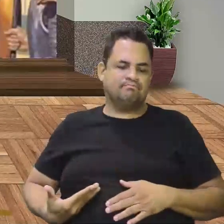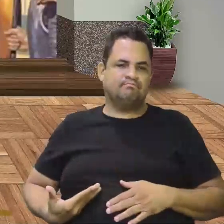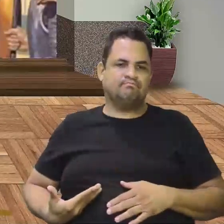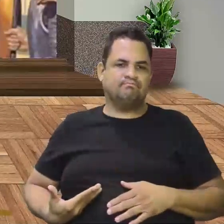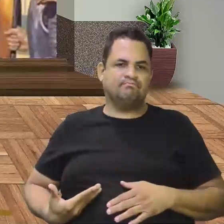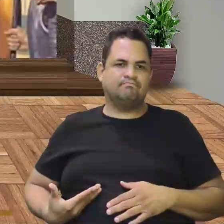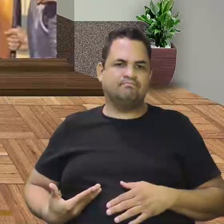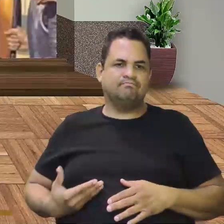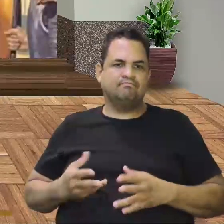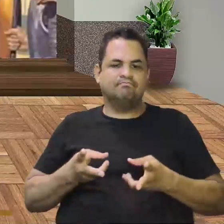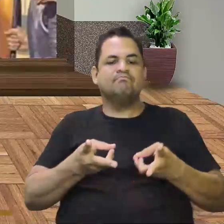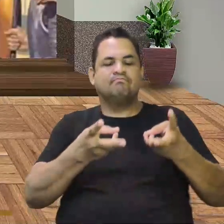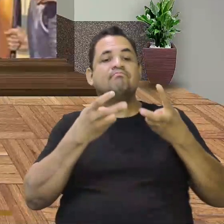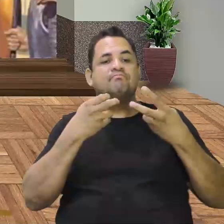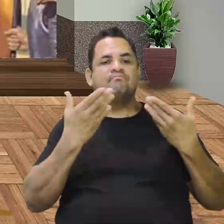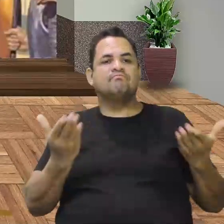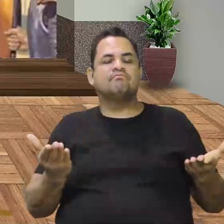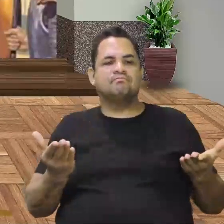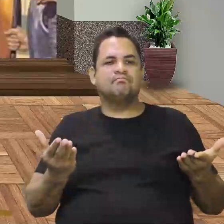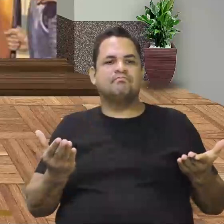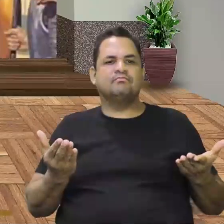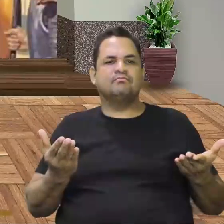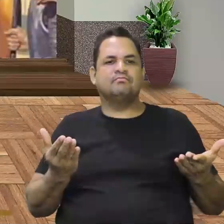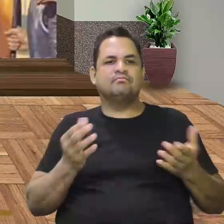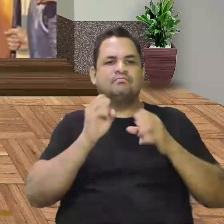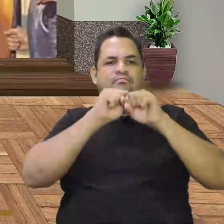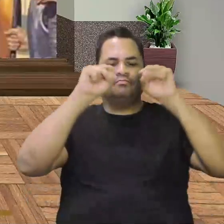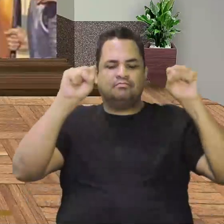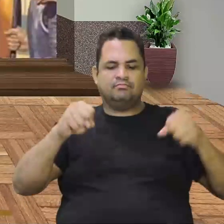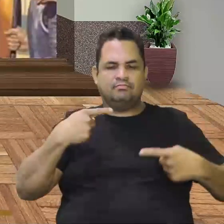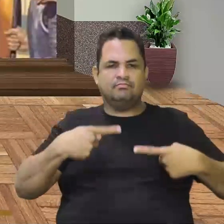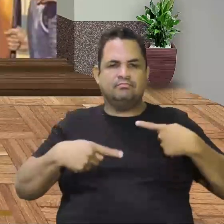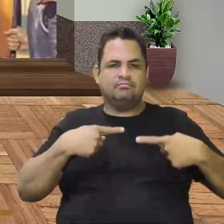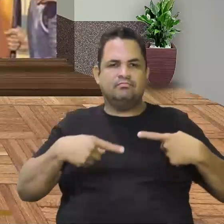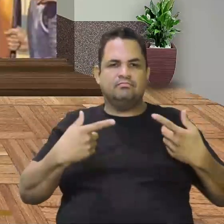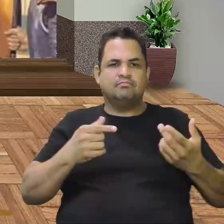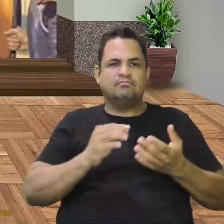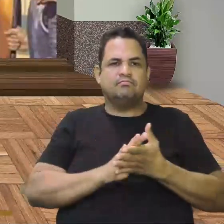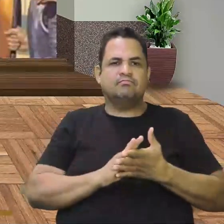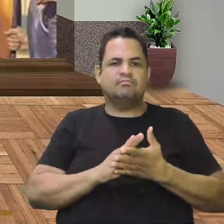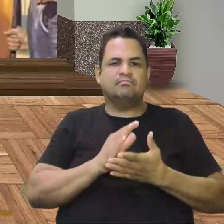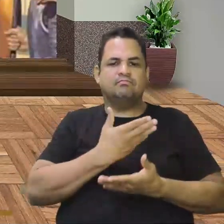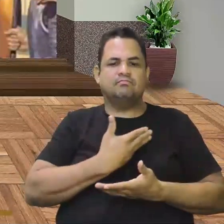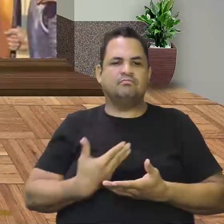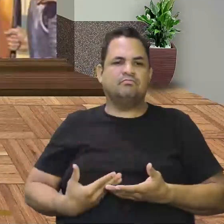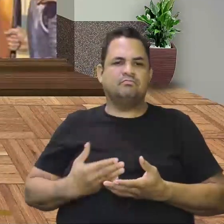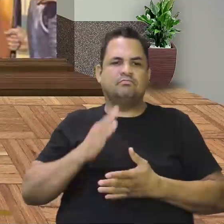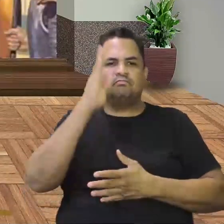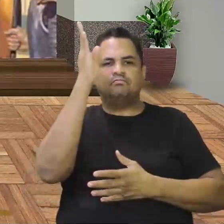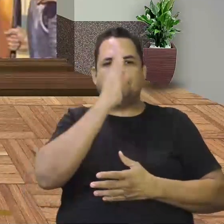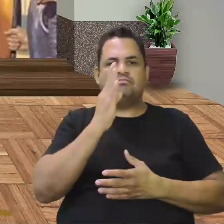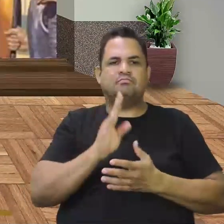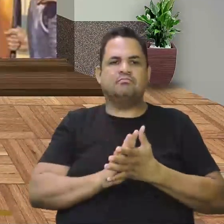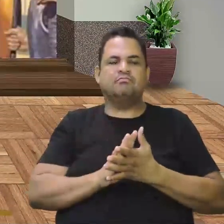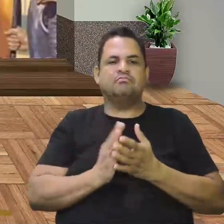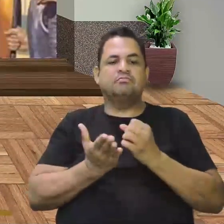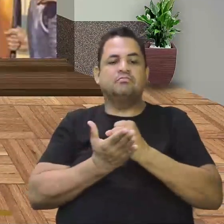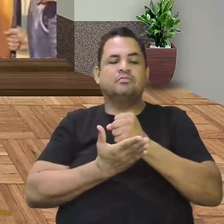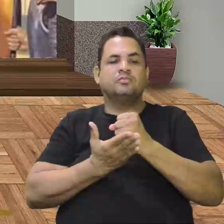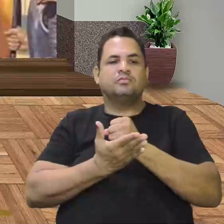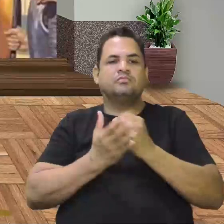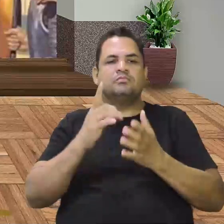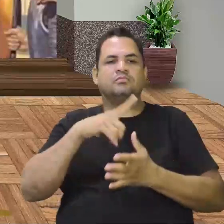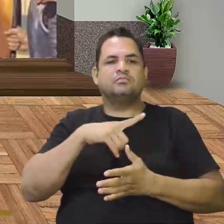Percebam como é isso? O sistema político governamental do Brasil, ele só se sustenta porque